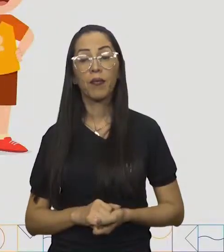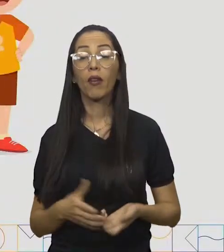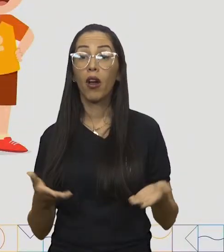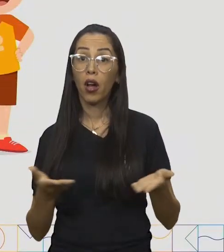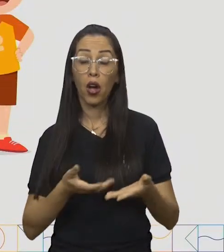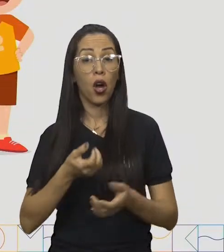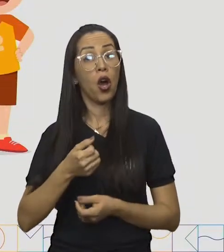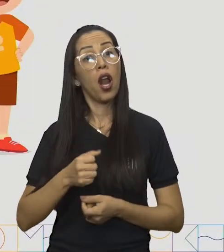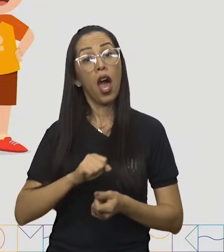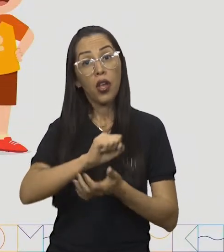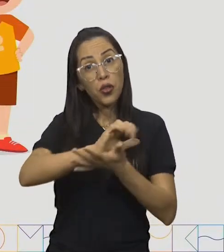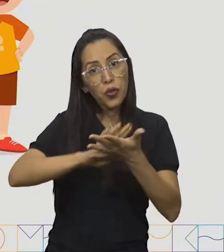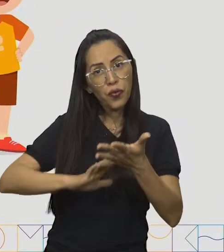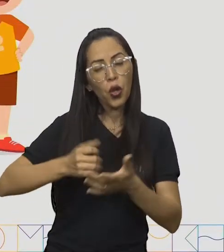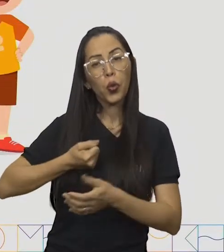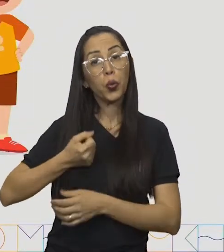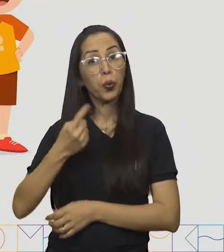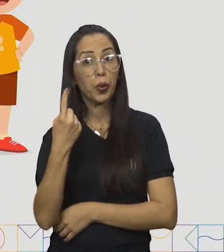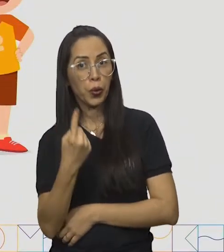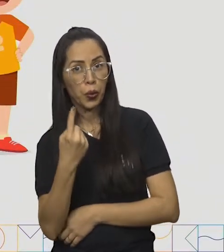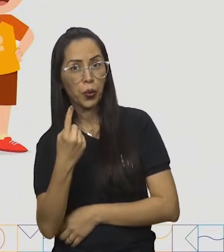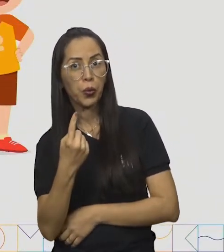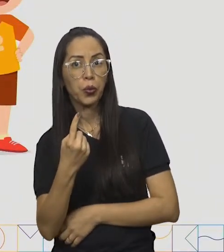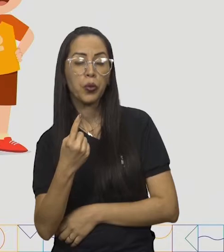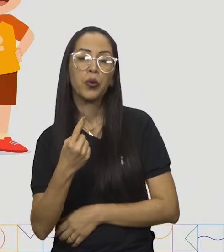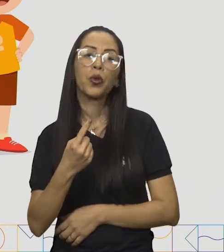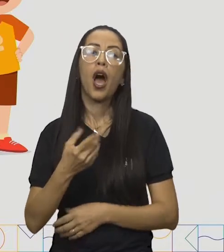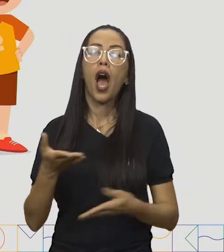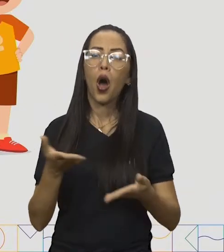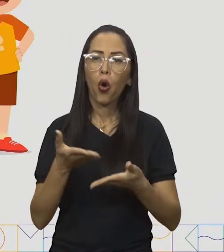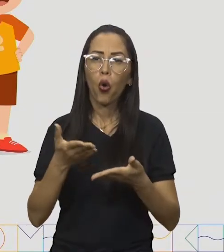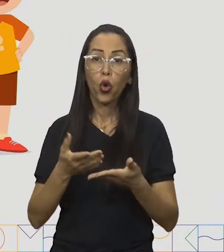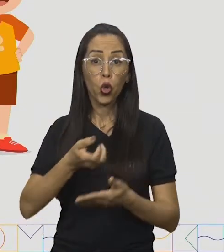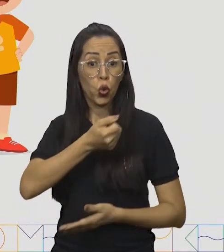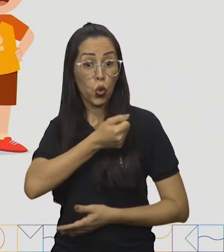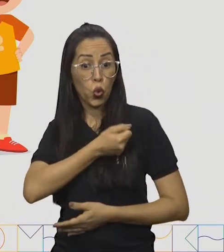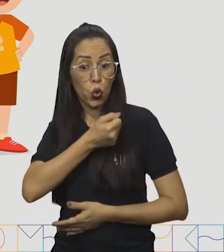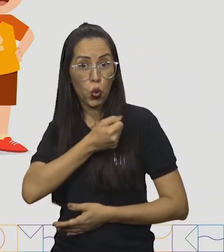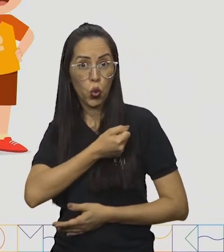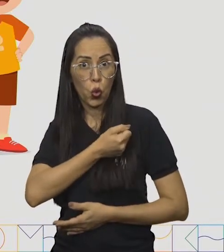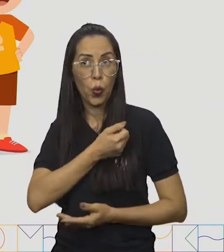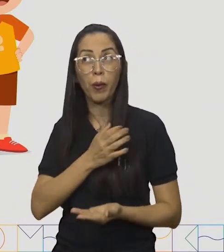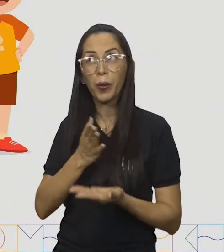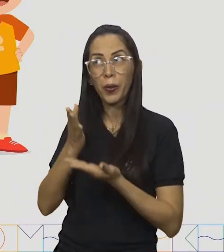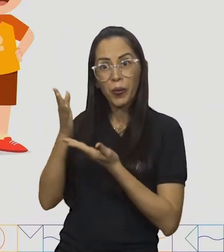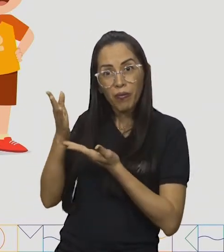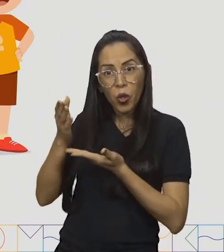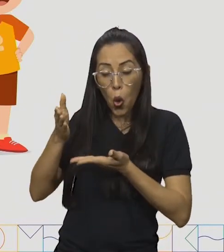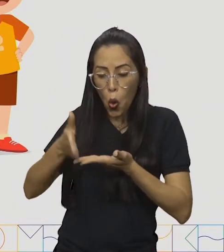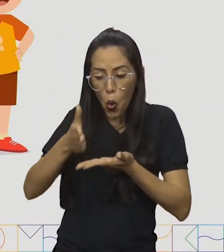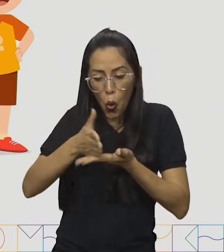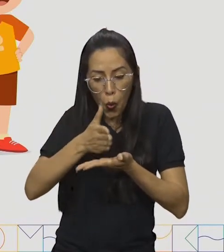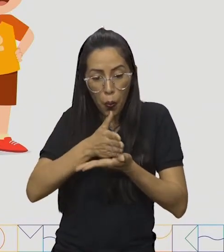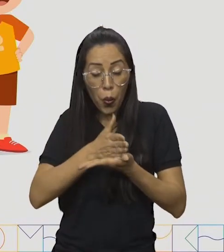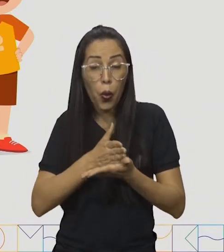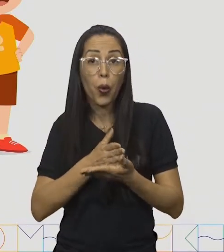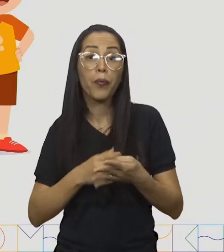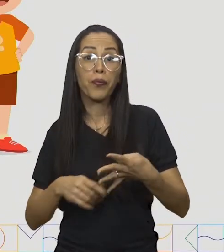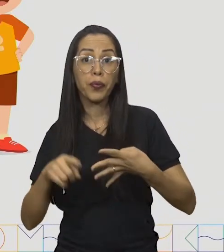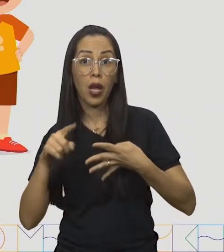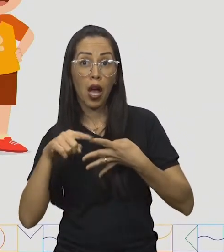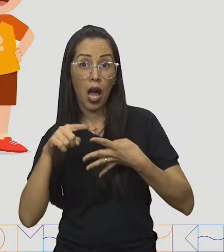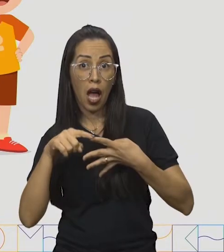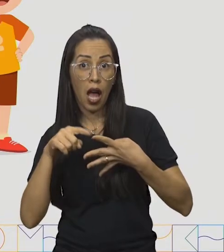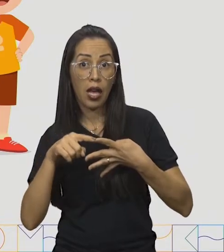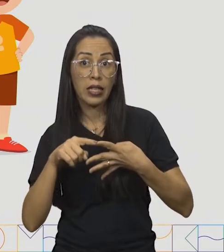Atividade 1 diz assim. Componha os números abaixo. Na letrinha A, nós temos cinco